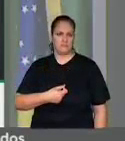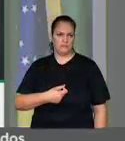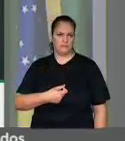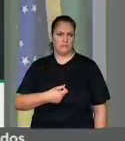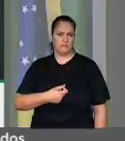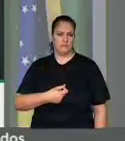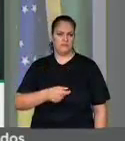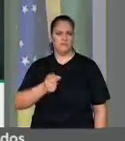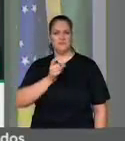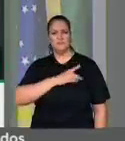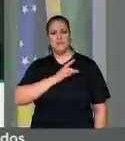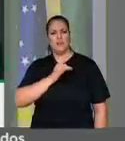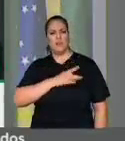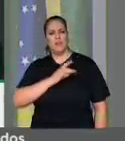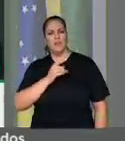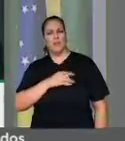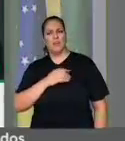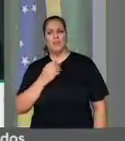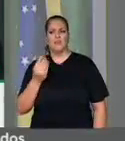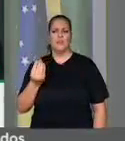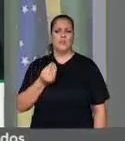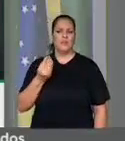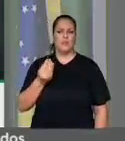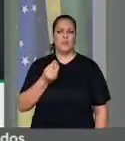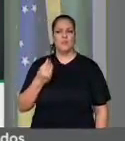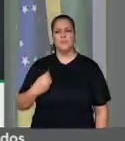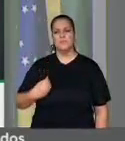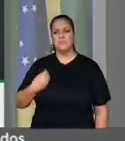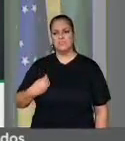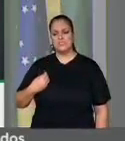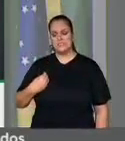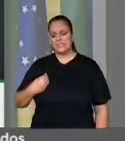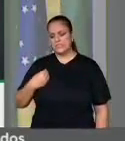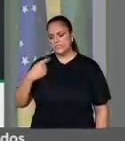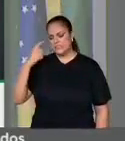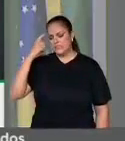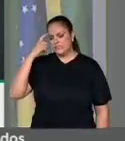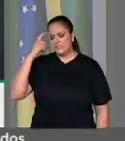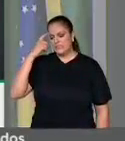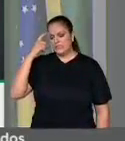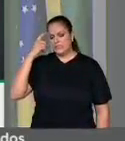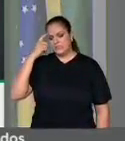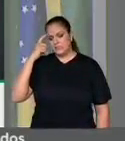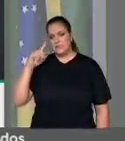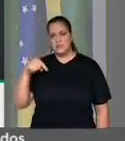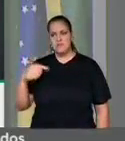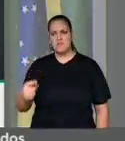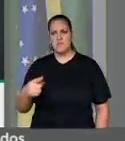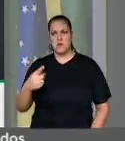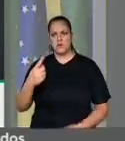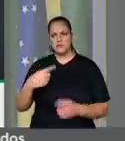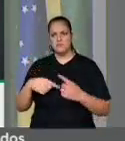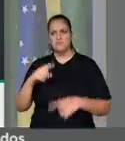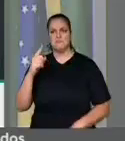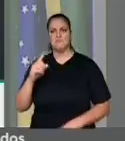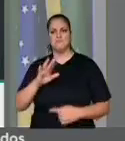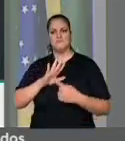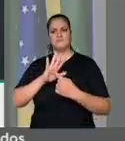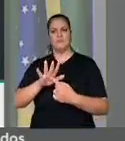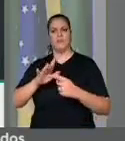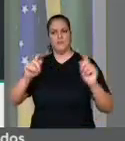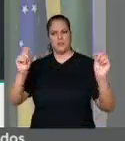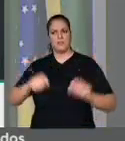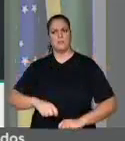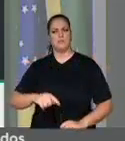e com medo do que iriam encontrar lá fora para darem a volta por cima e mostrarem. Eu sou capaz e é possível